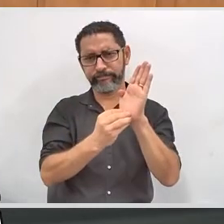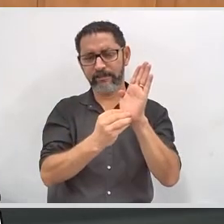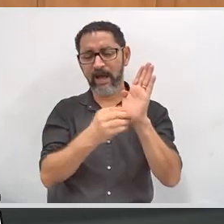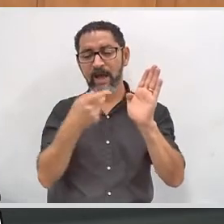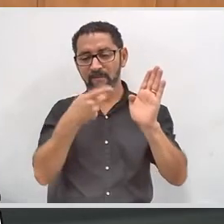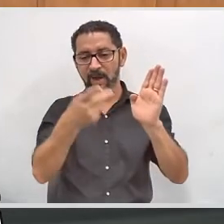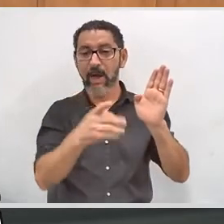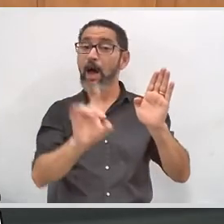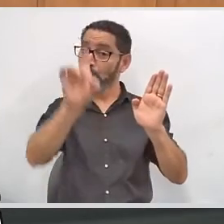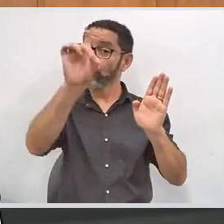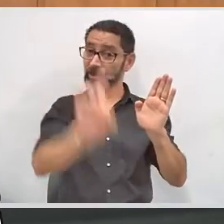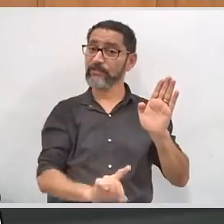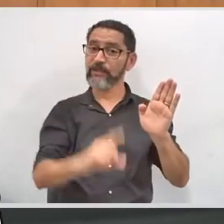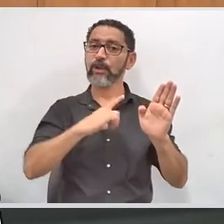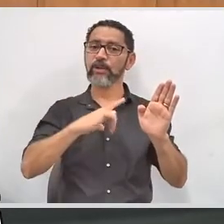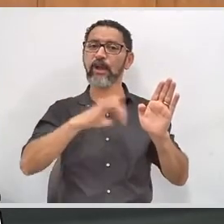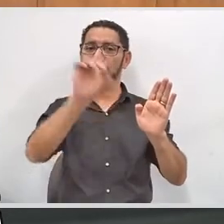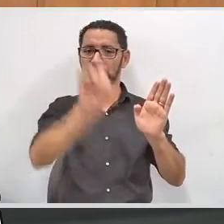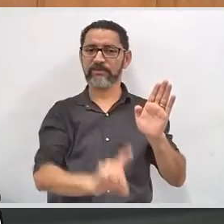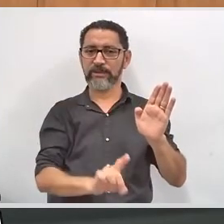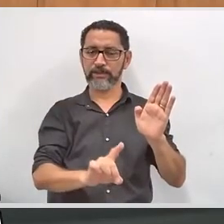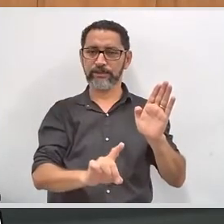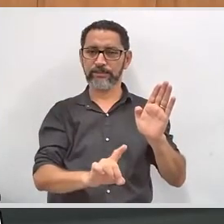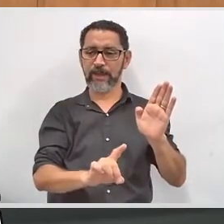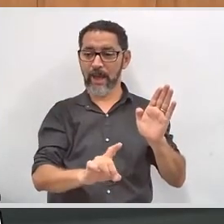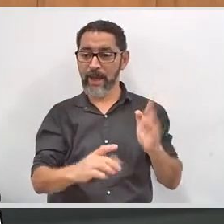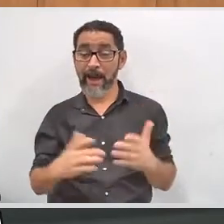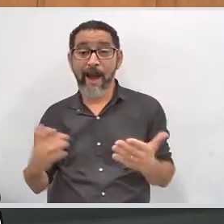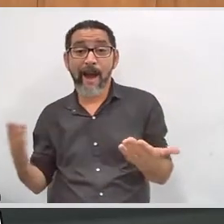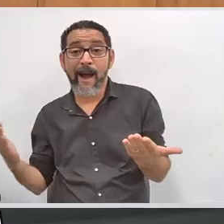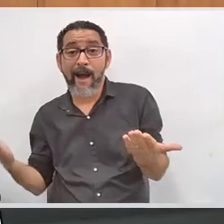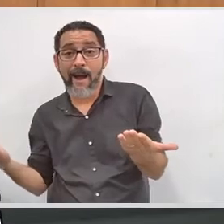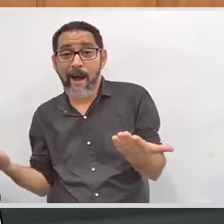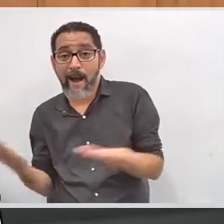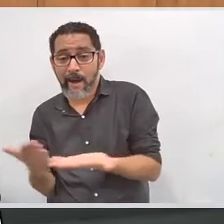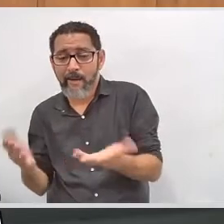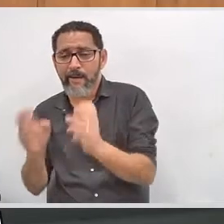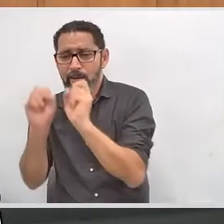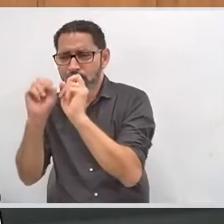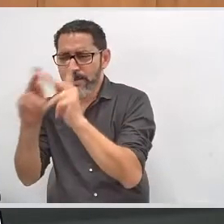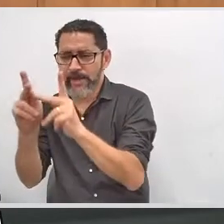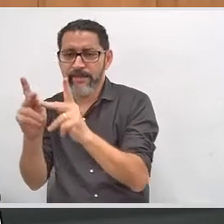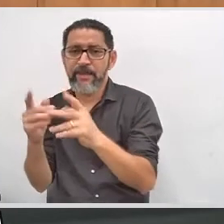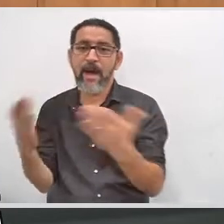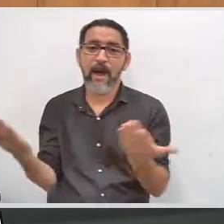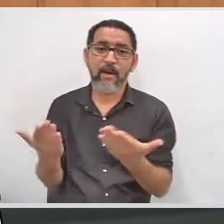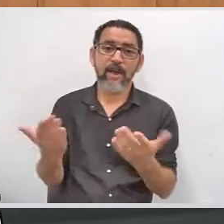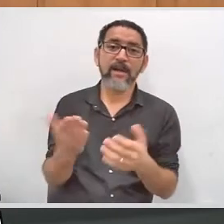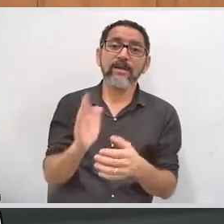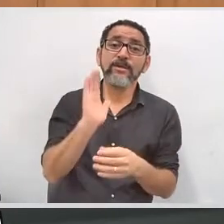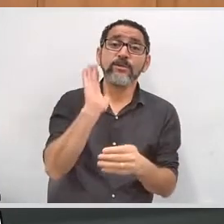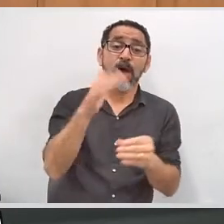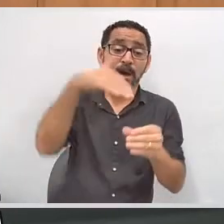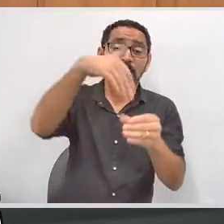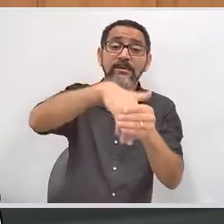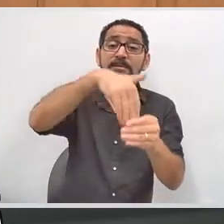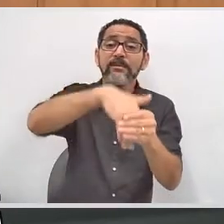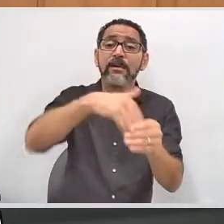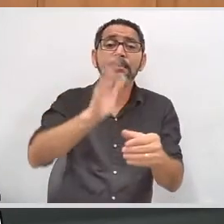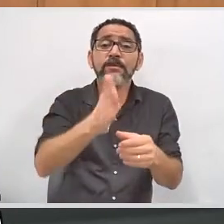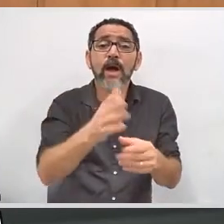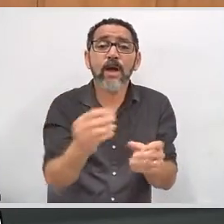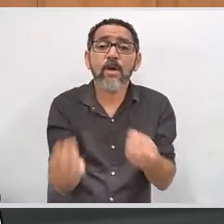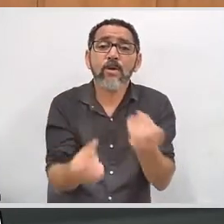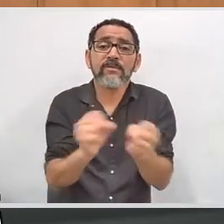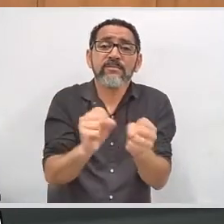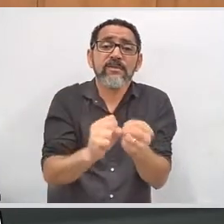identificação que ele é pessoa com deficiência. Sim. Agora, aqueles que já estão cadastrados, já têm tido eleitores há mais tempo, eles